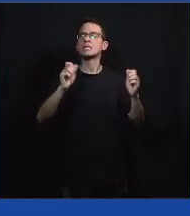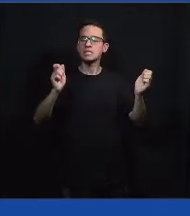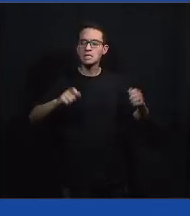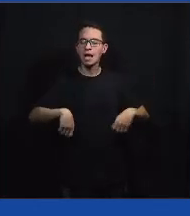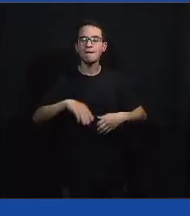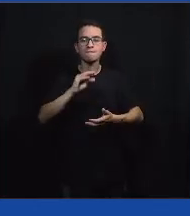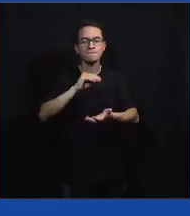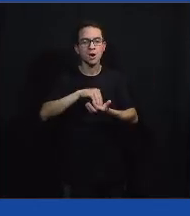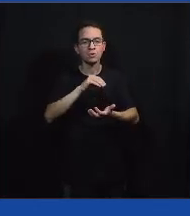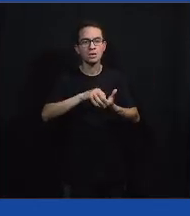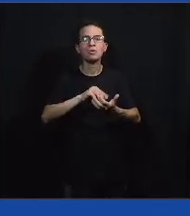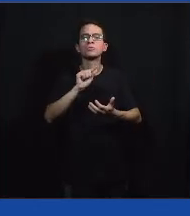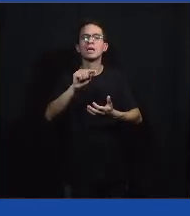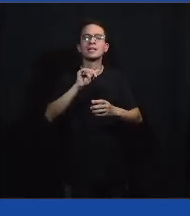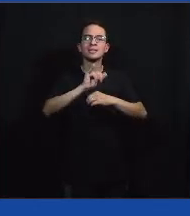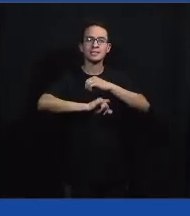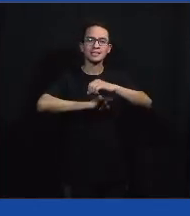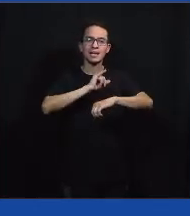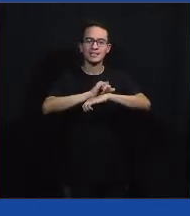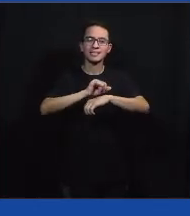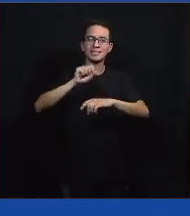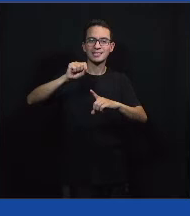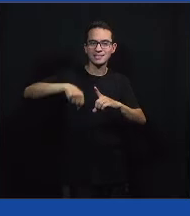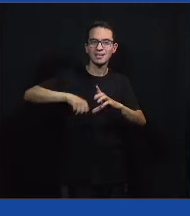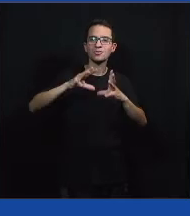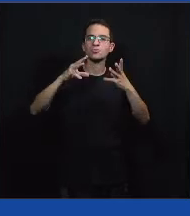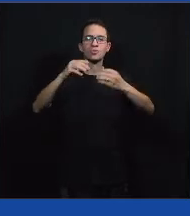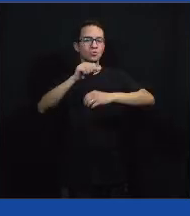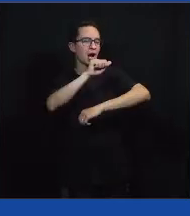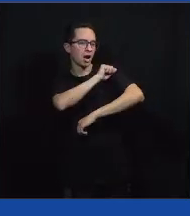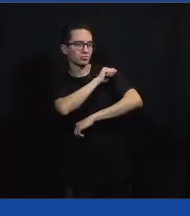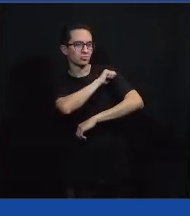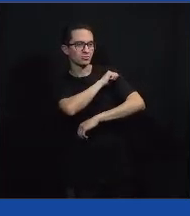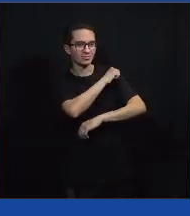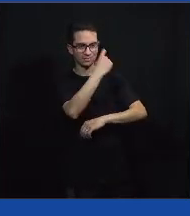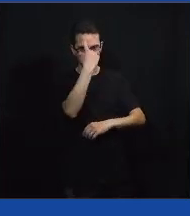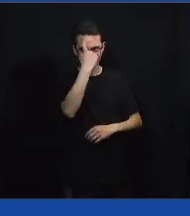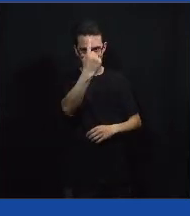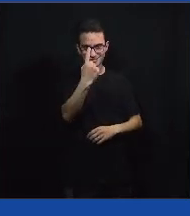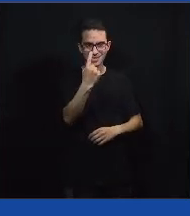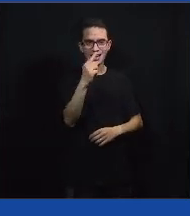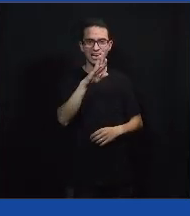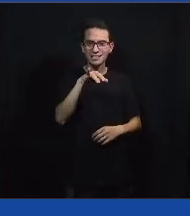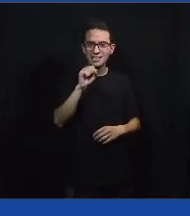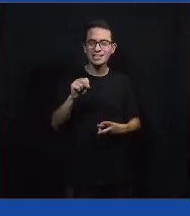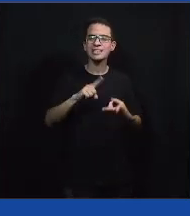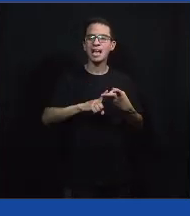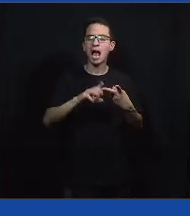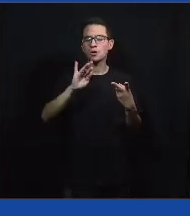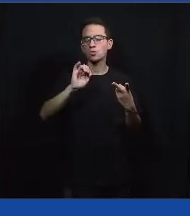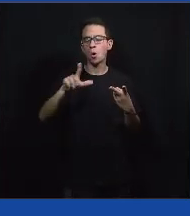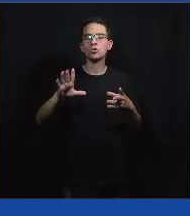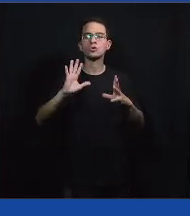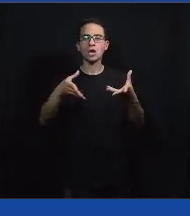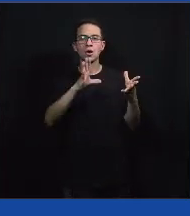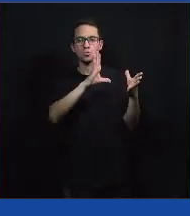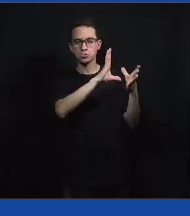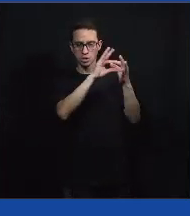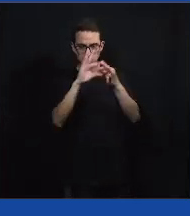acesso à internet por parte dos alunos aí, né? E eu acho que a Cris e a Carol já contextualizaram muito bem aí o porquê que a gente acabou